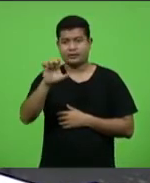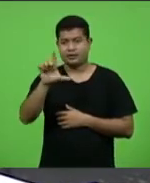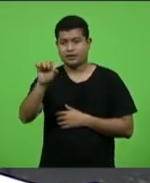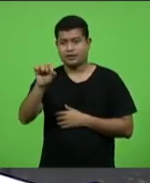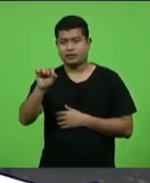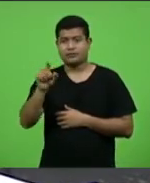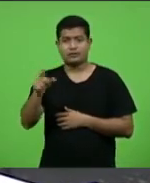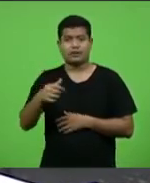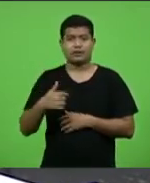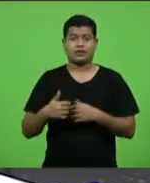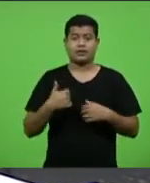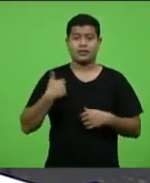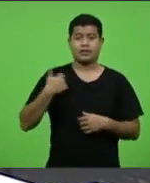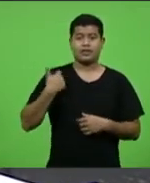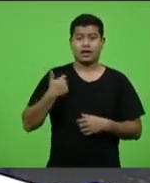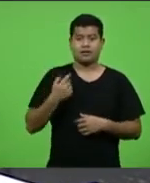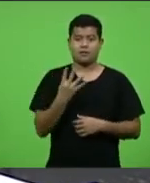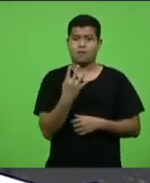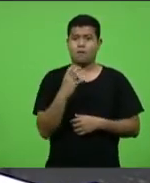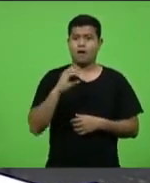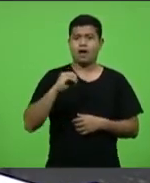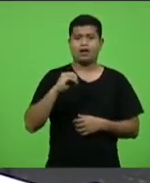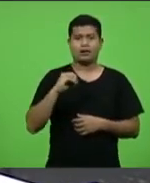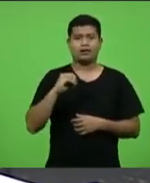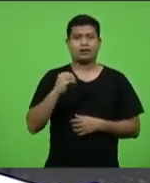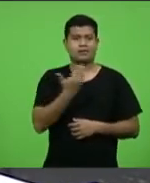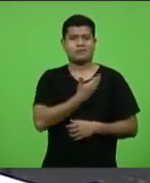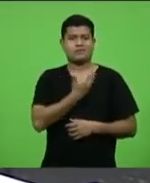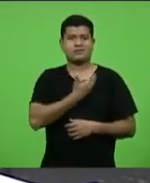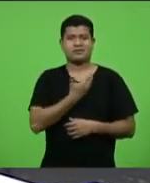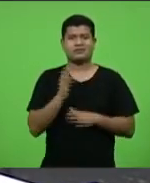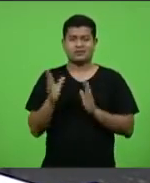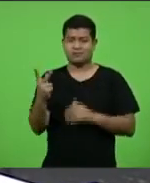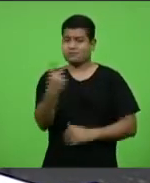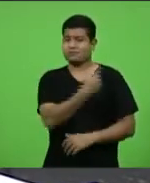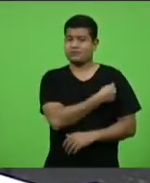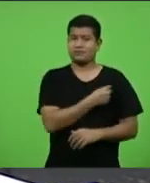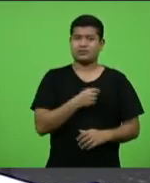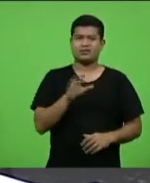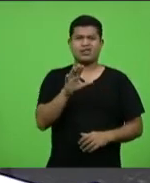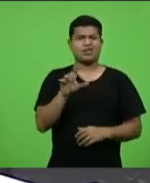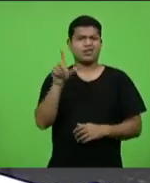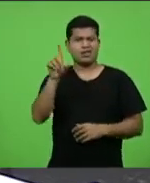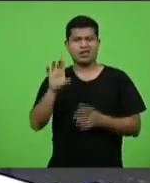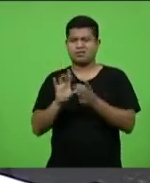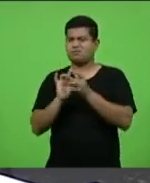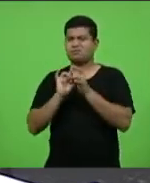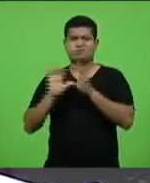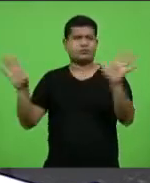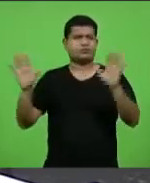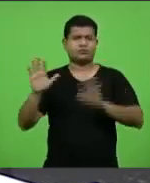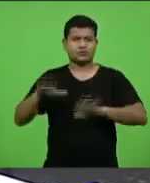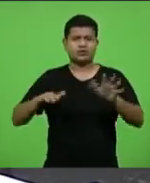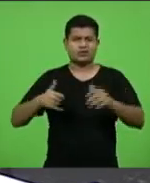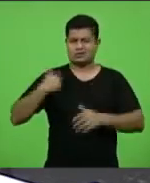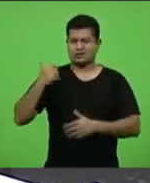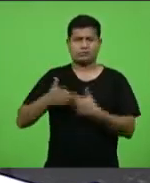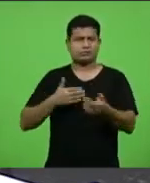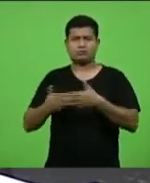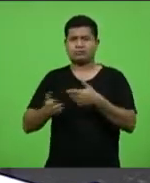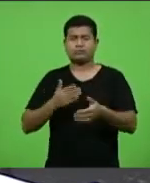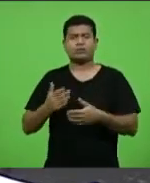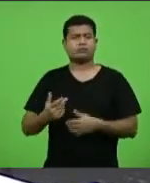fazendo a vacina, aliás, já não tem mais idade. todos aqueles que